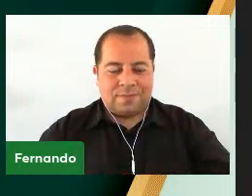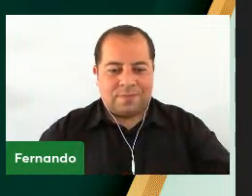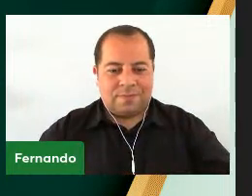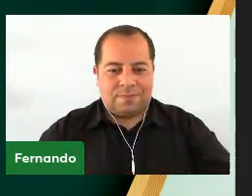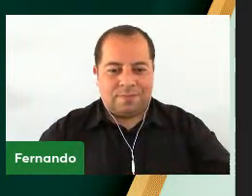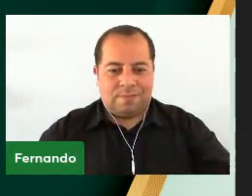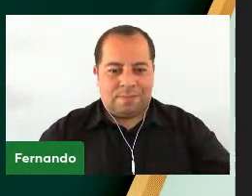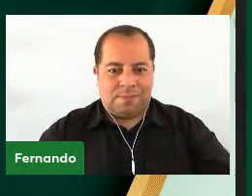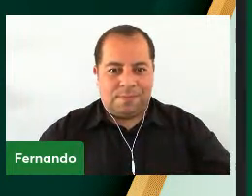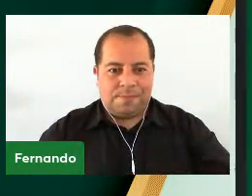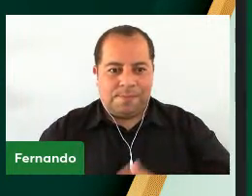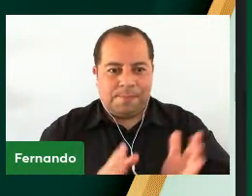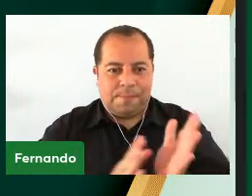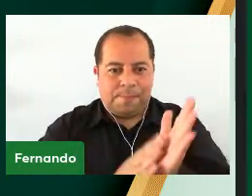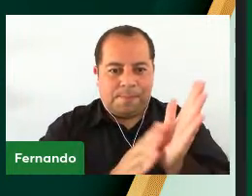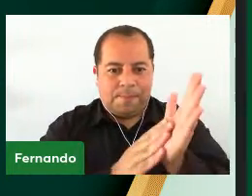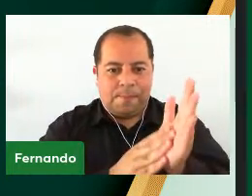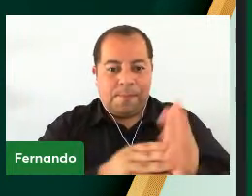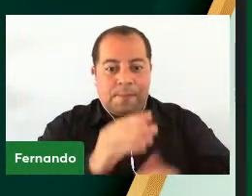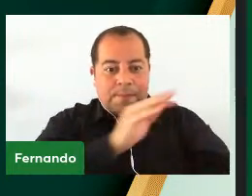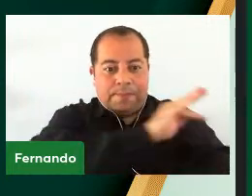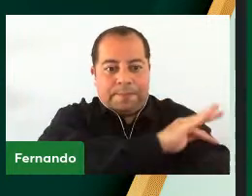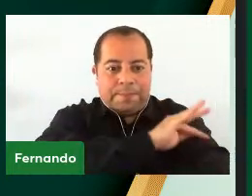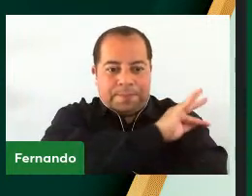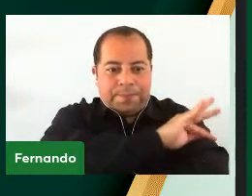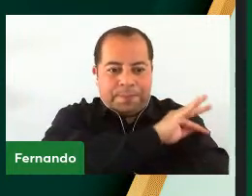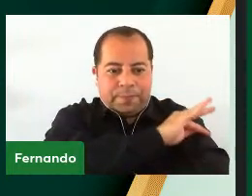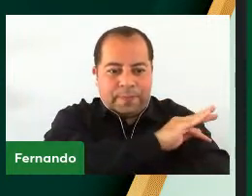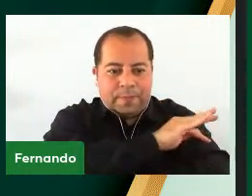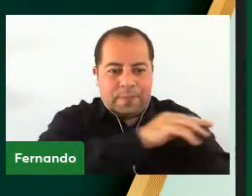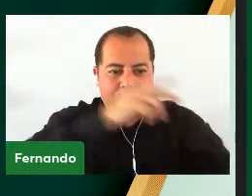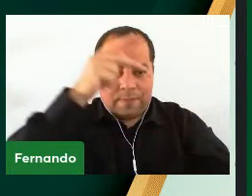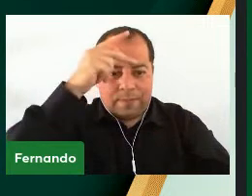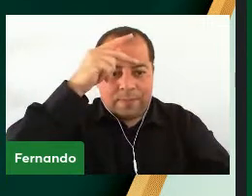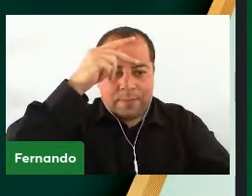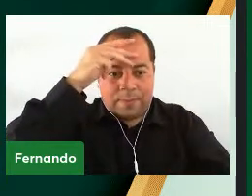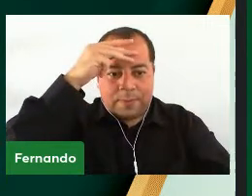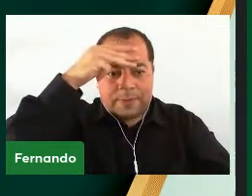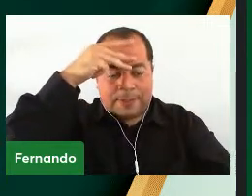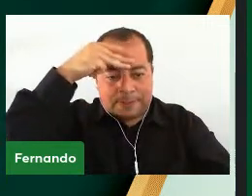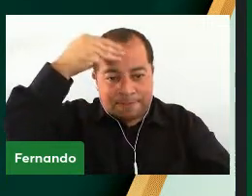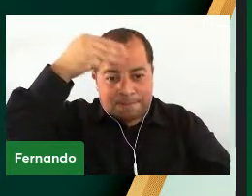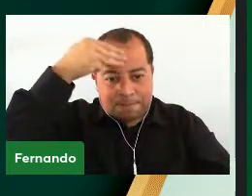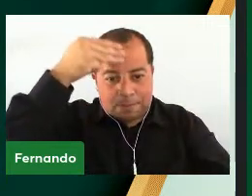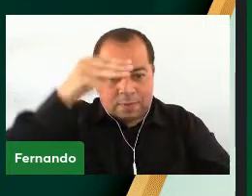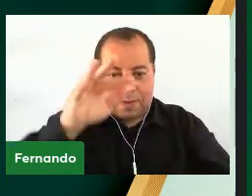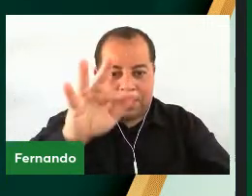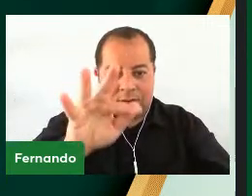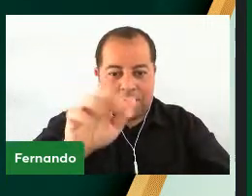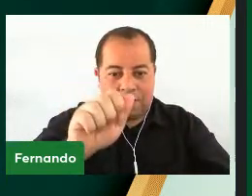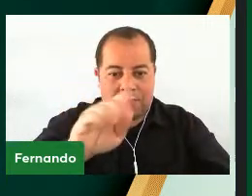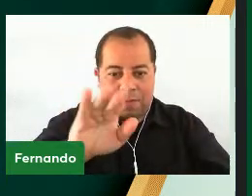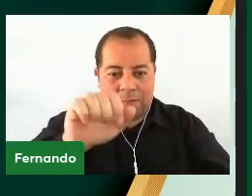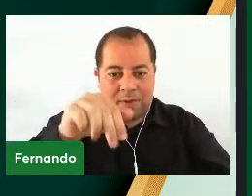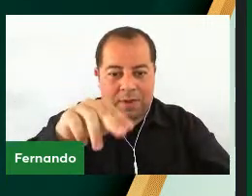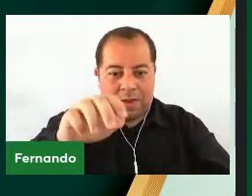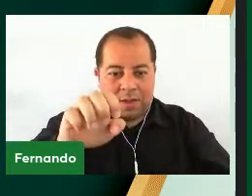homenageados do curso de Farmácia. Paraninfa, professora Fabiane Moreira Parian.